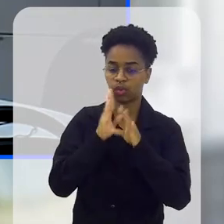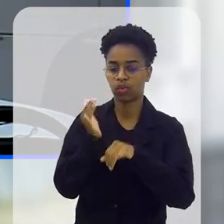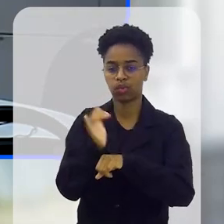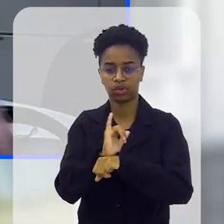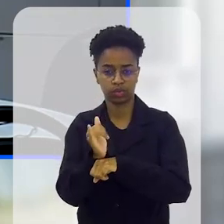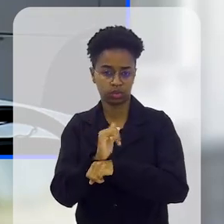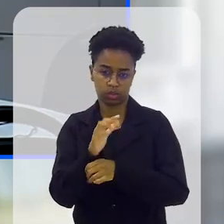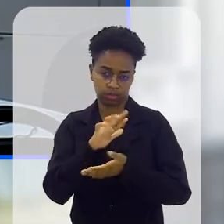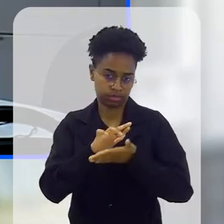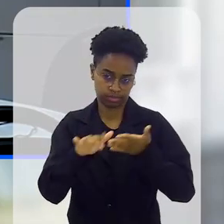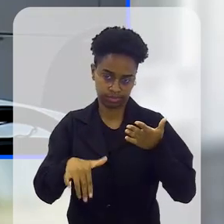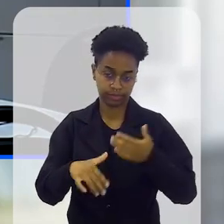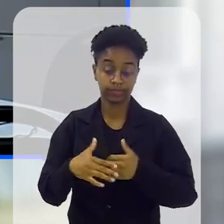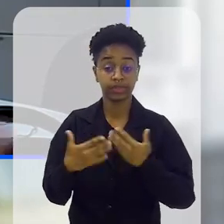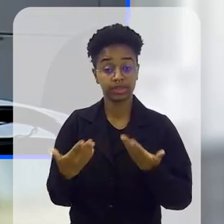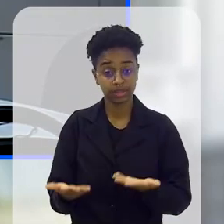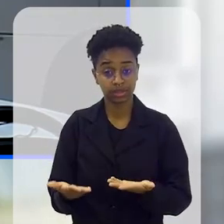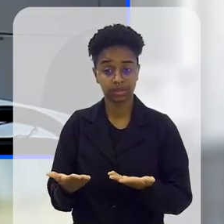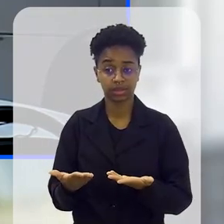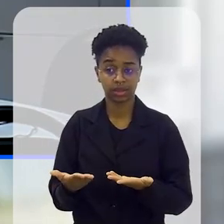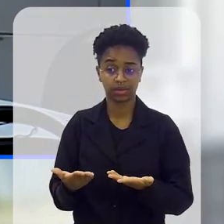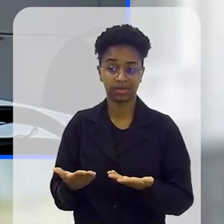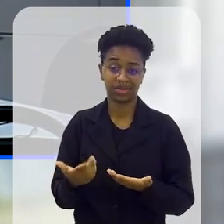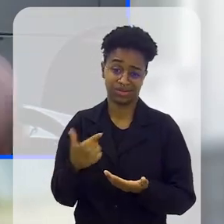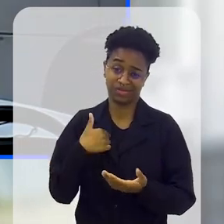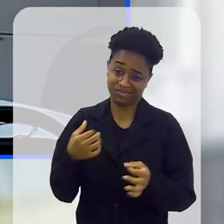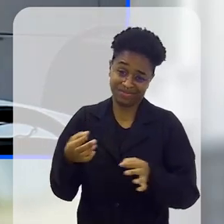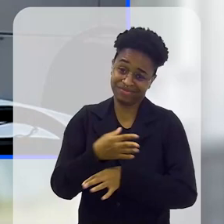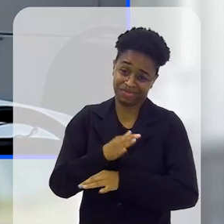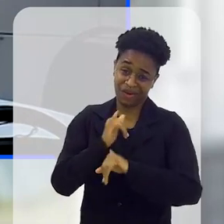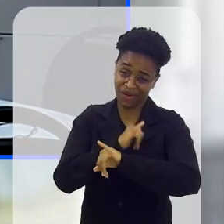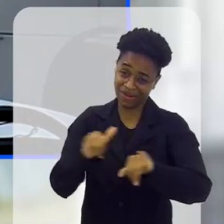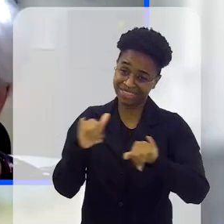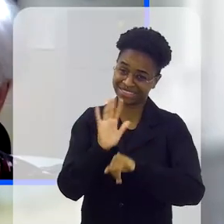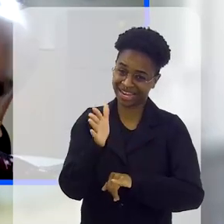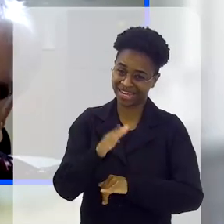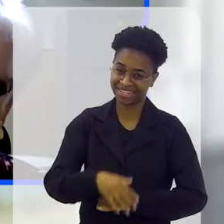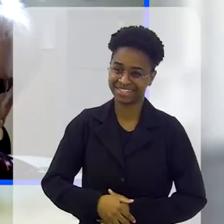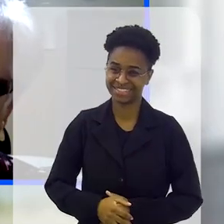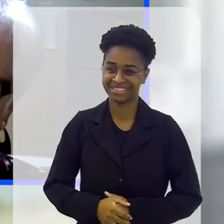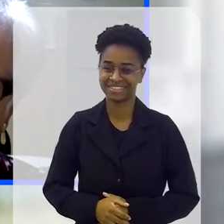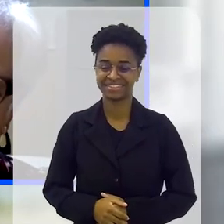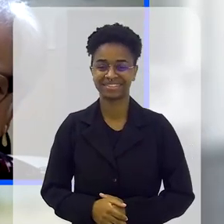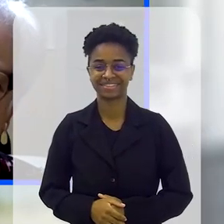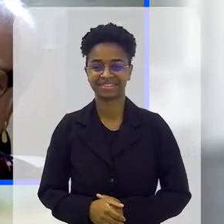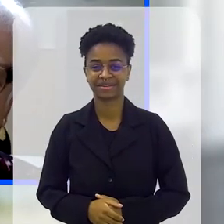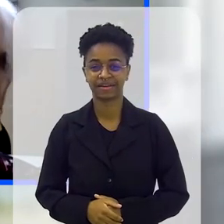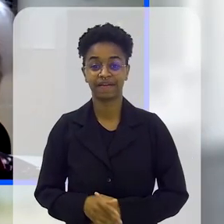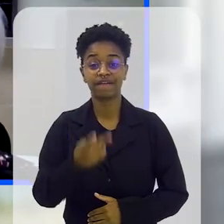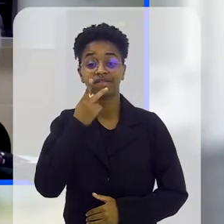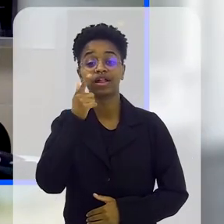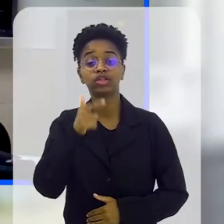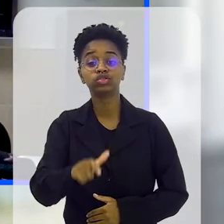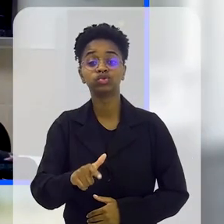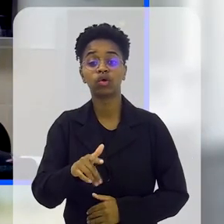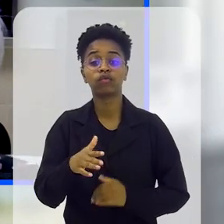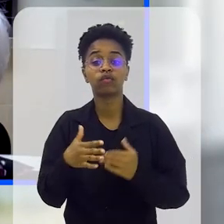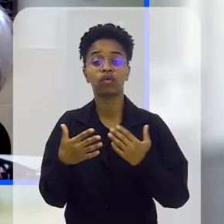Facebook, YouTube, etc, etc. Então, fiz minha propaganda direitinho. Boa. Repete,